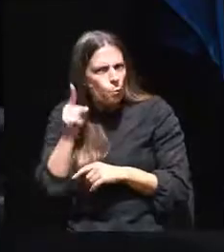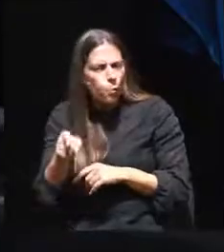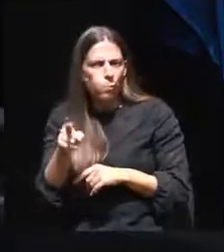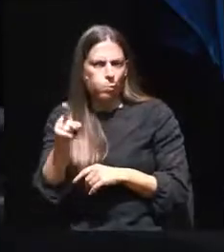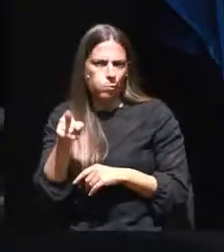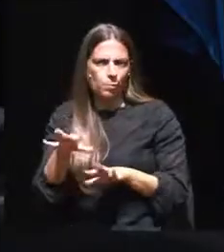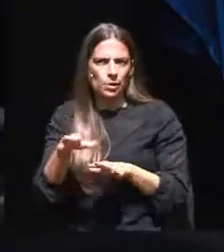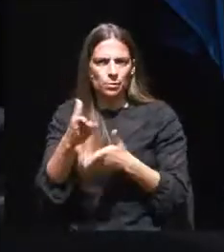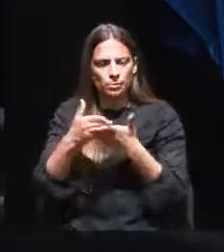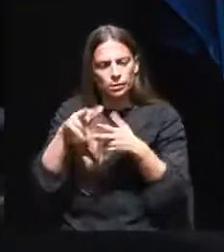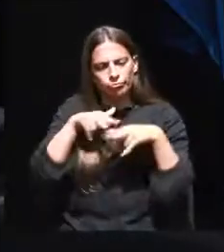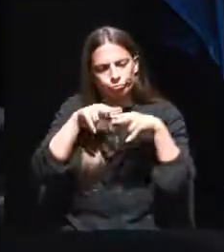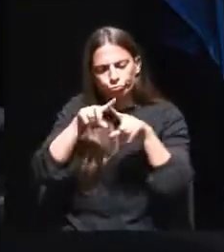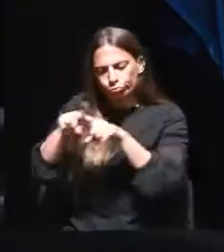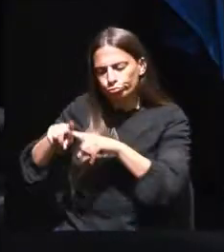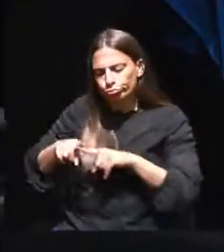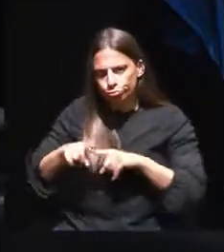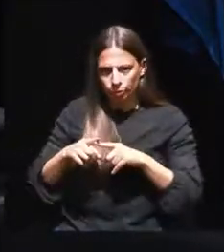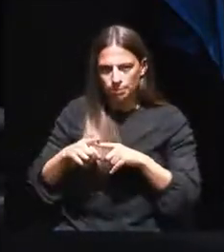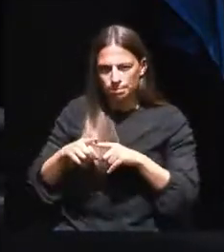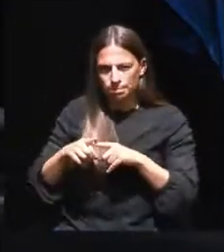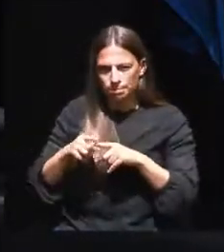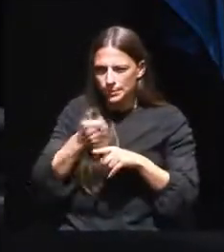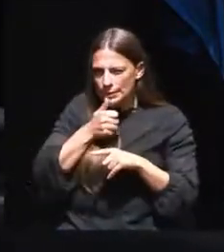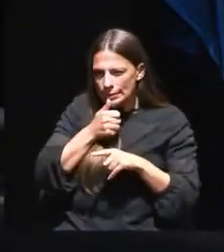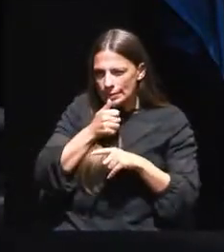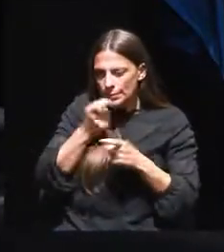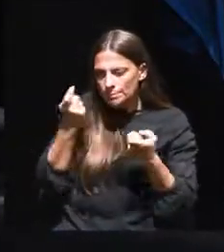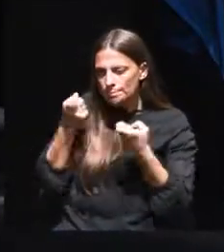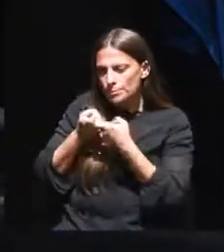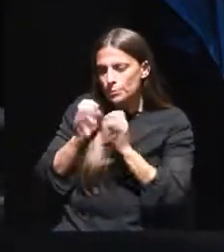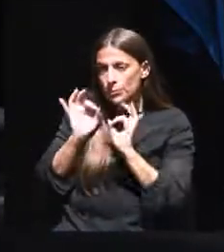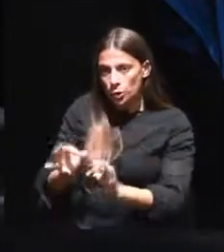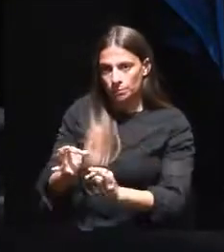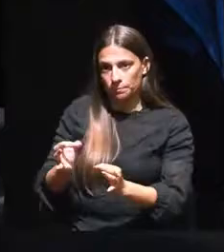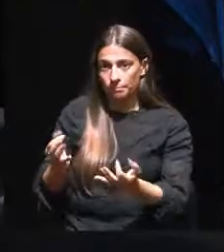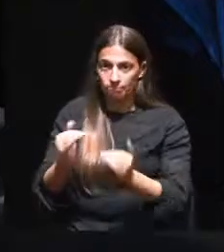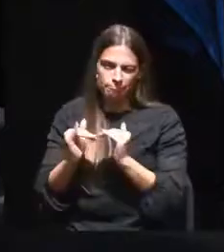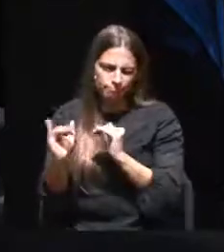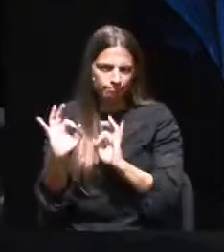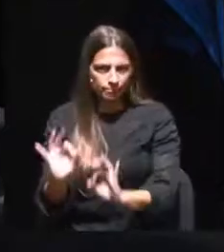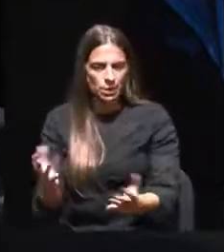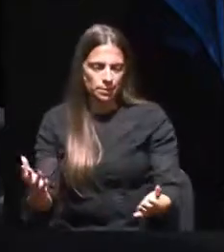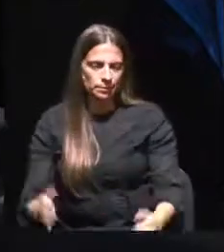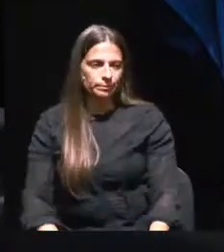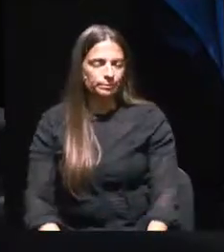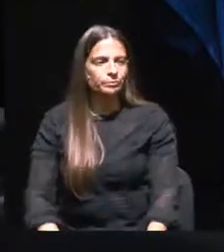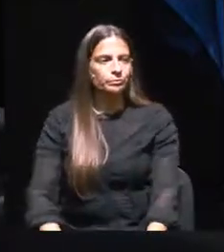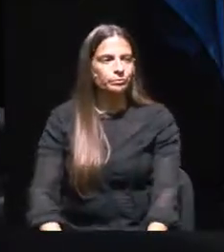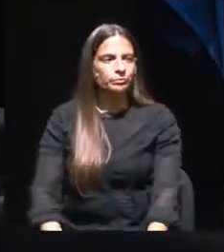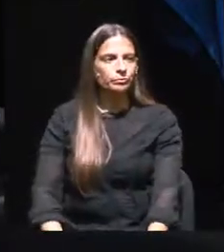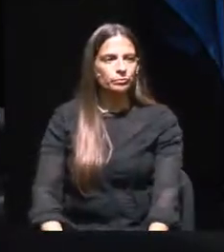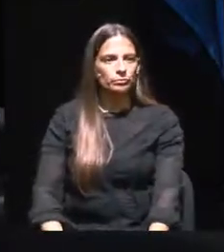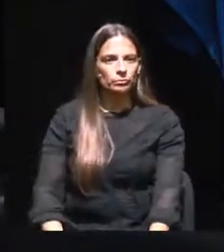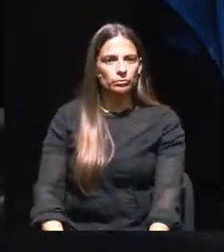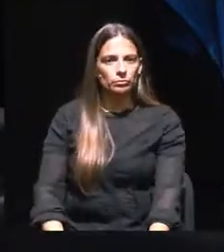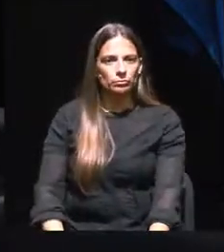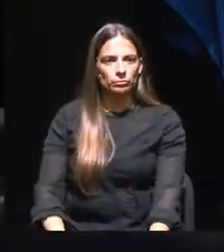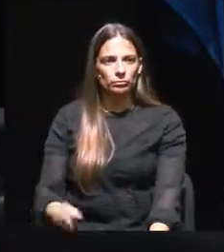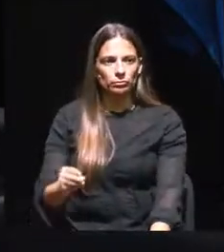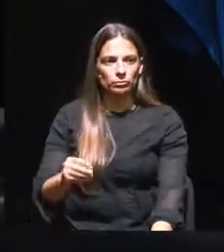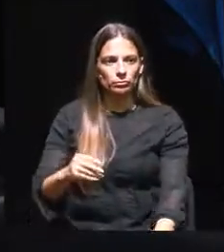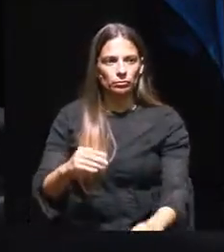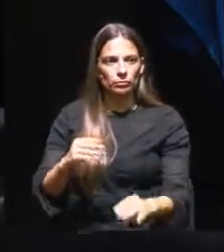estudar as diversas soluções para se definir a mais adequada e sustentável. Passando às Jornadas Mundiais da